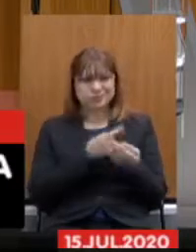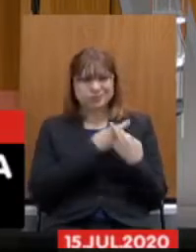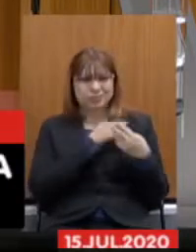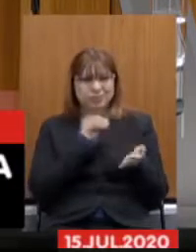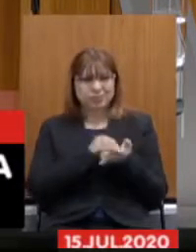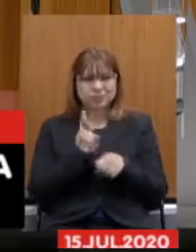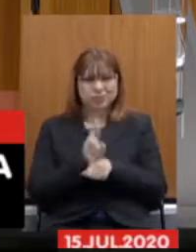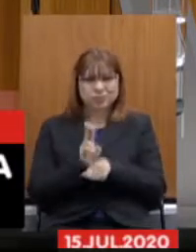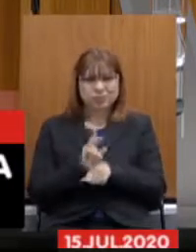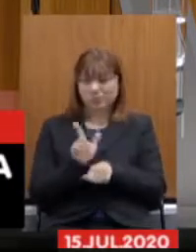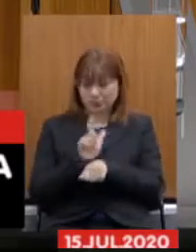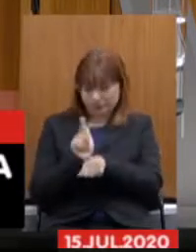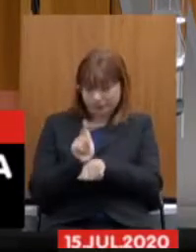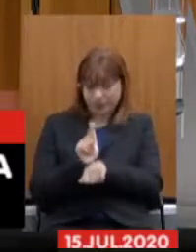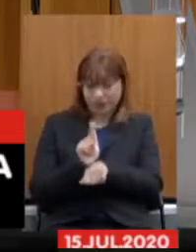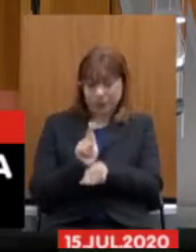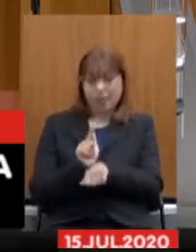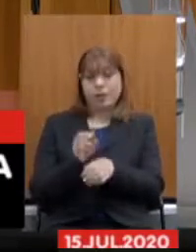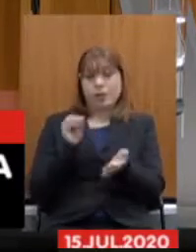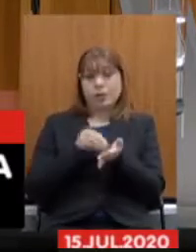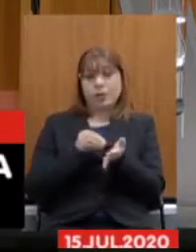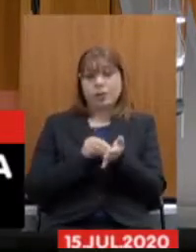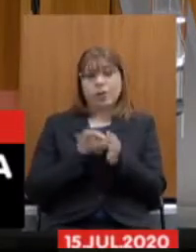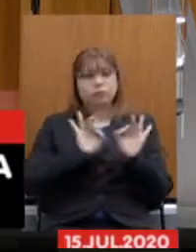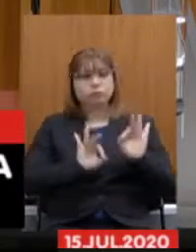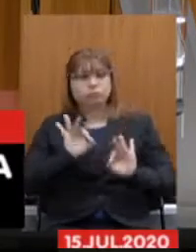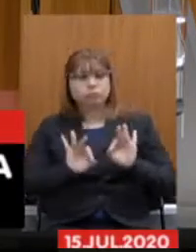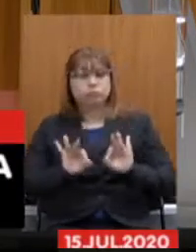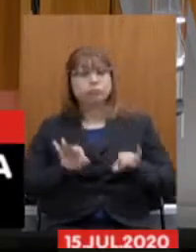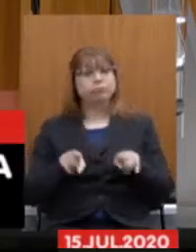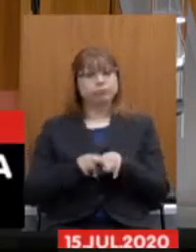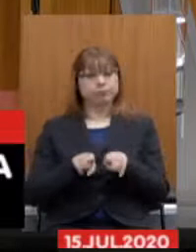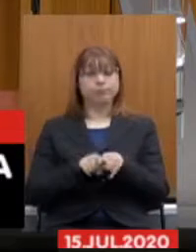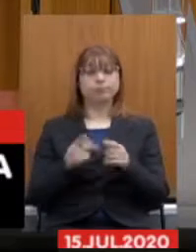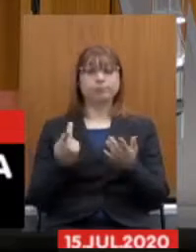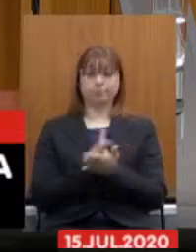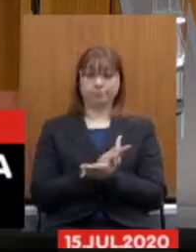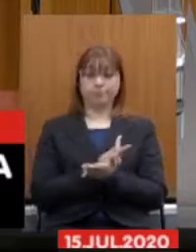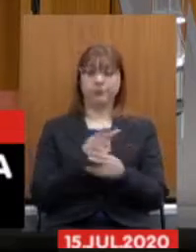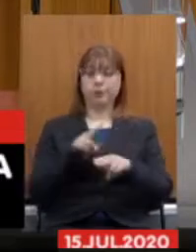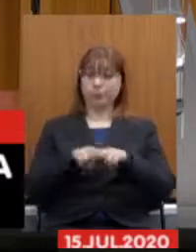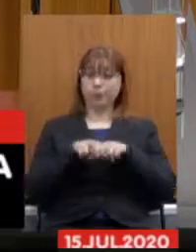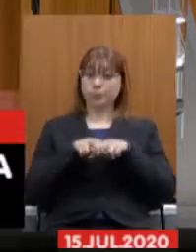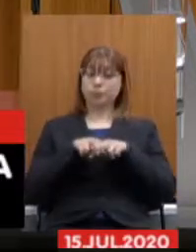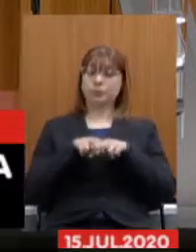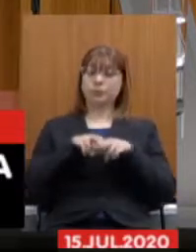e falta de planejamento e isso se remete também com essa reforma